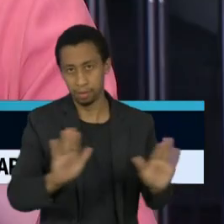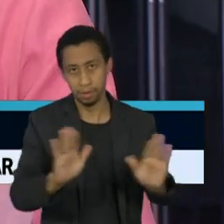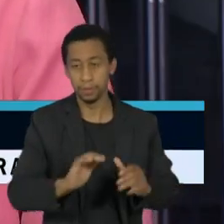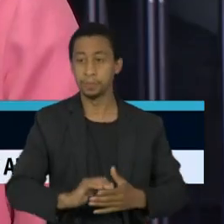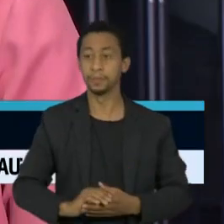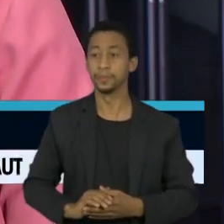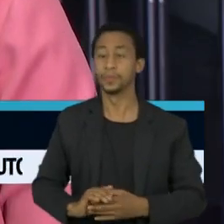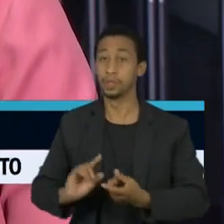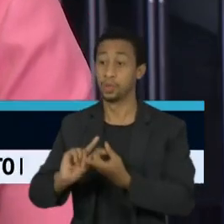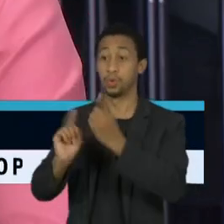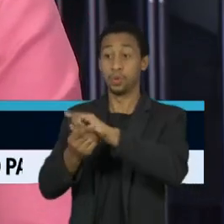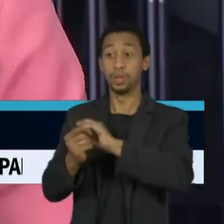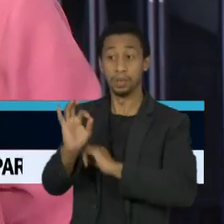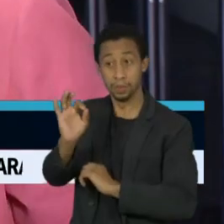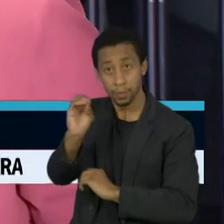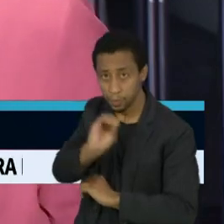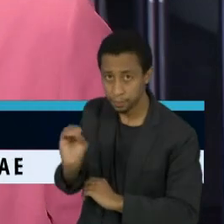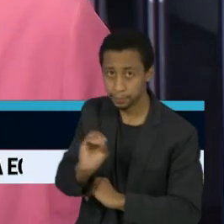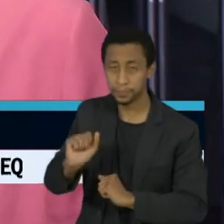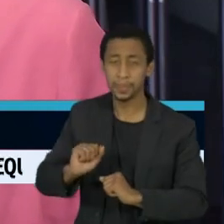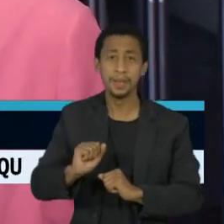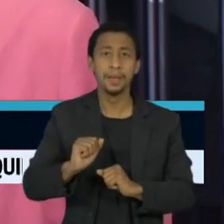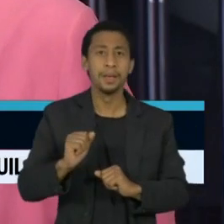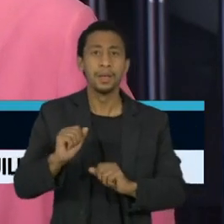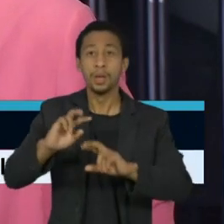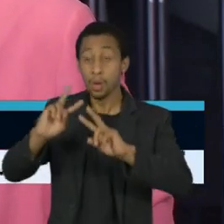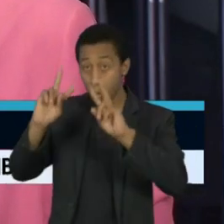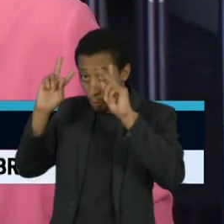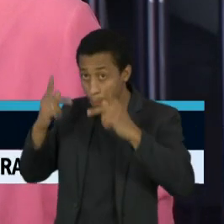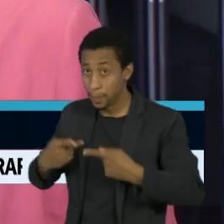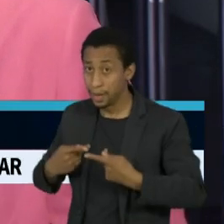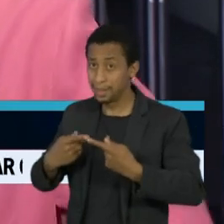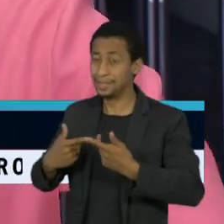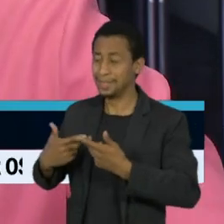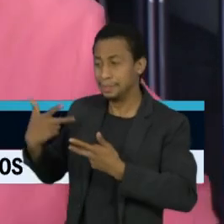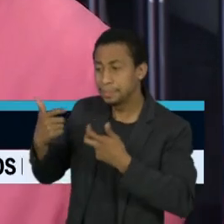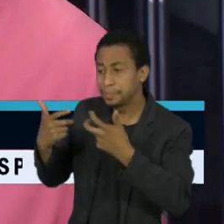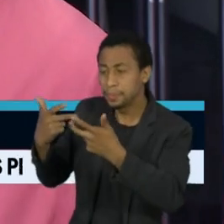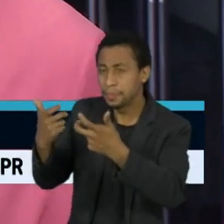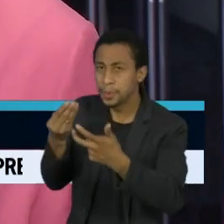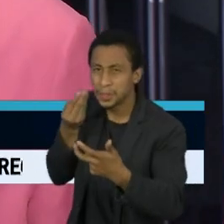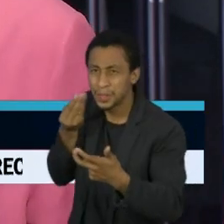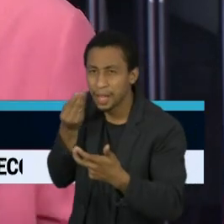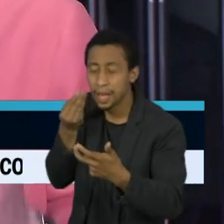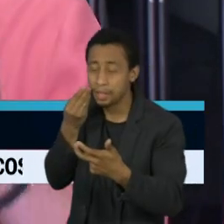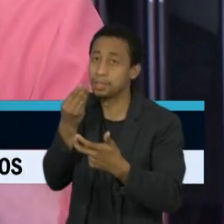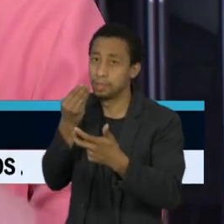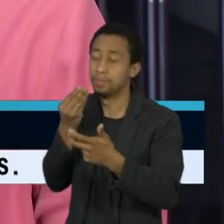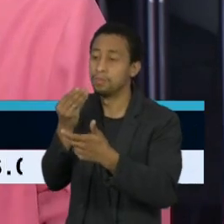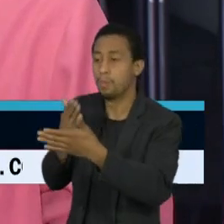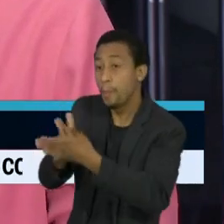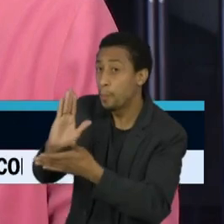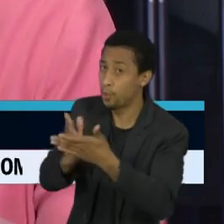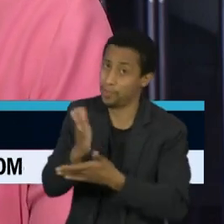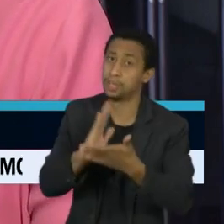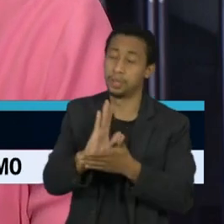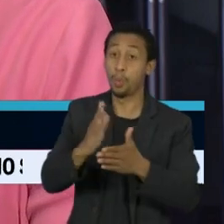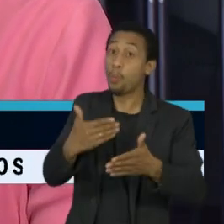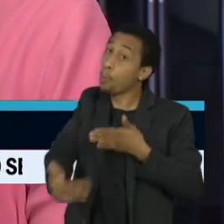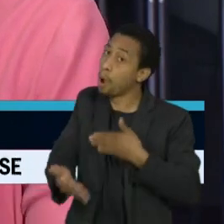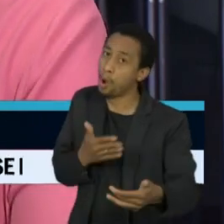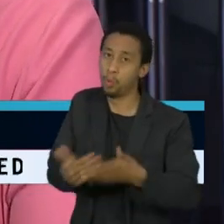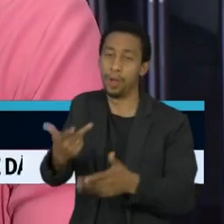Os testes clínicos em humanos são uma exigência para aprovação de qualquer vacina porque são eles que